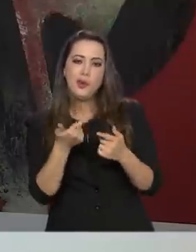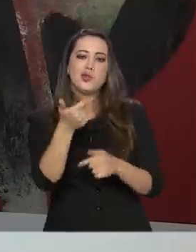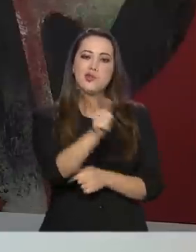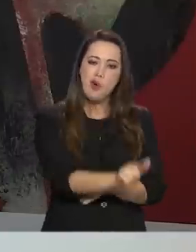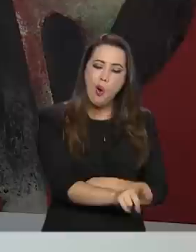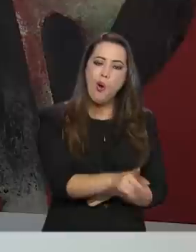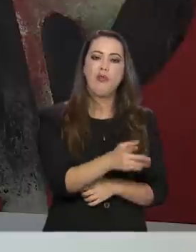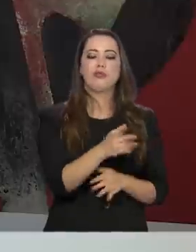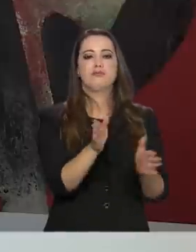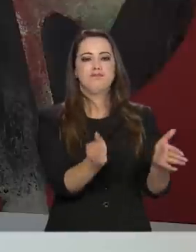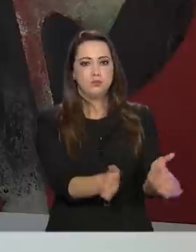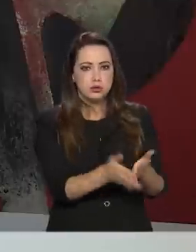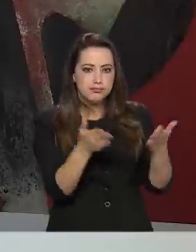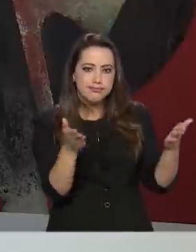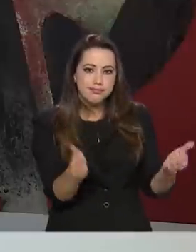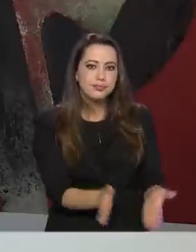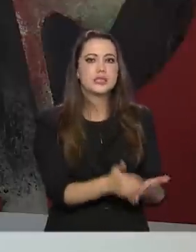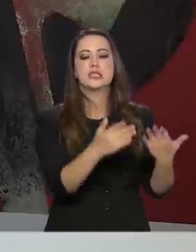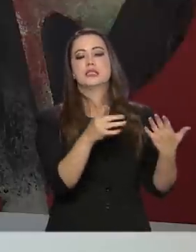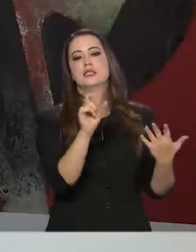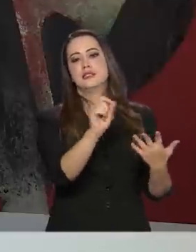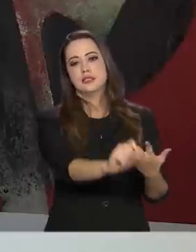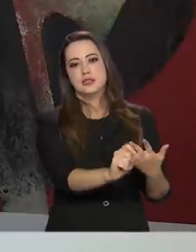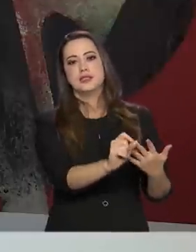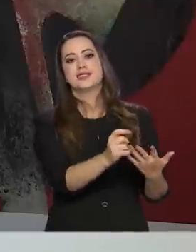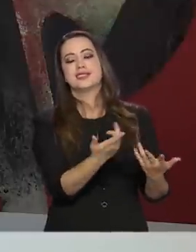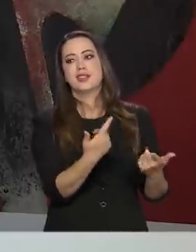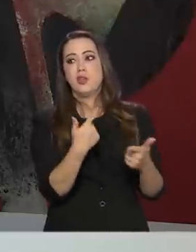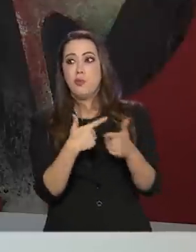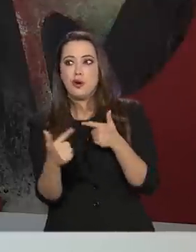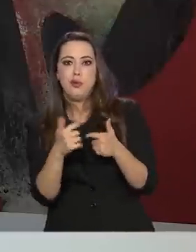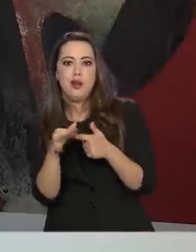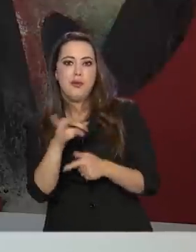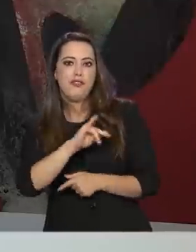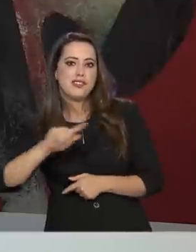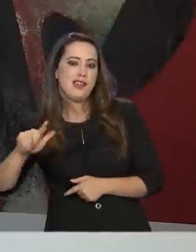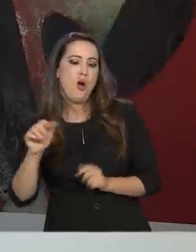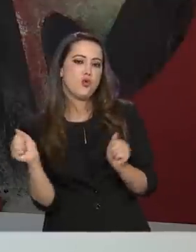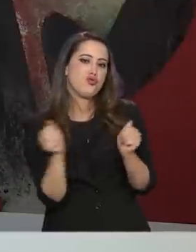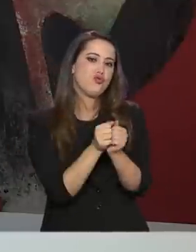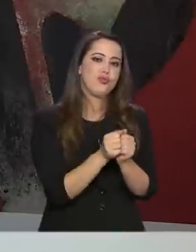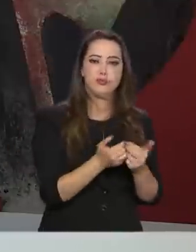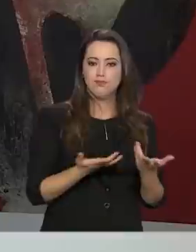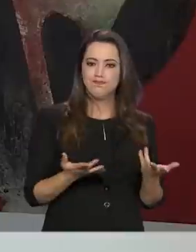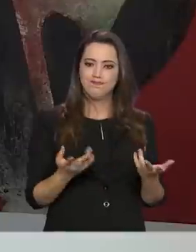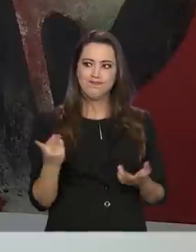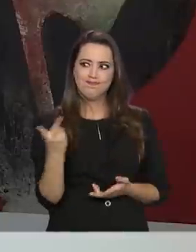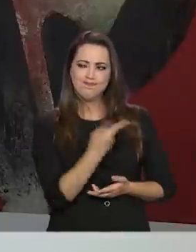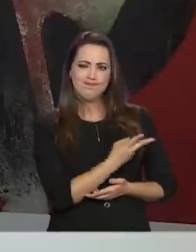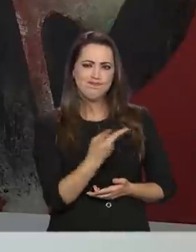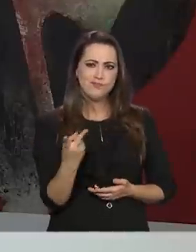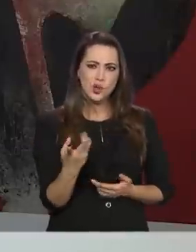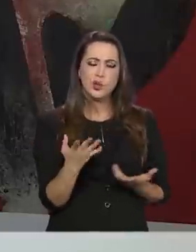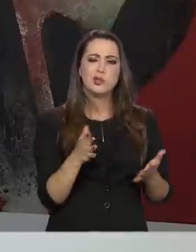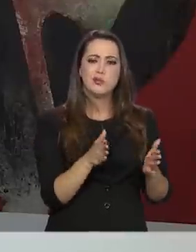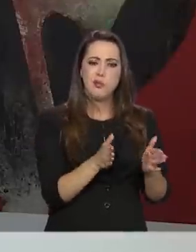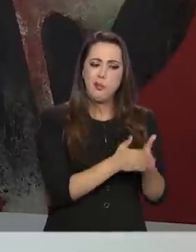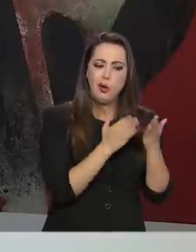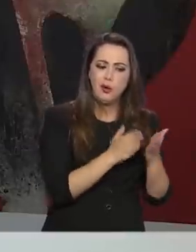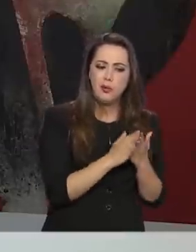nível de desigualdade, só que um passivo fiscal enorme para carregar. Então, a política social não deve focar somente